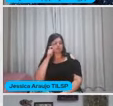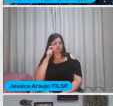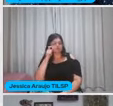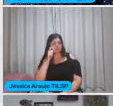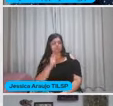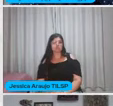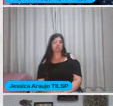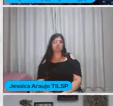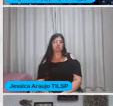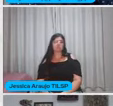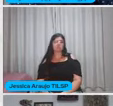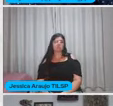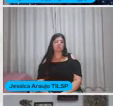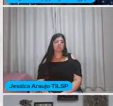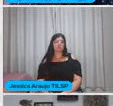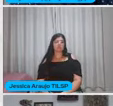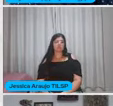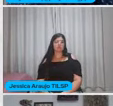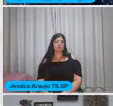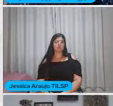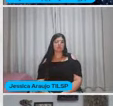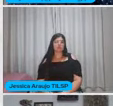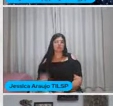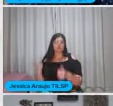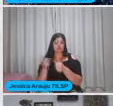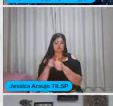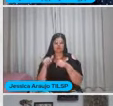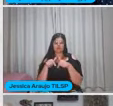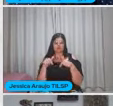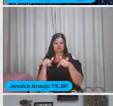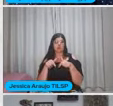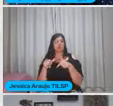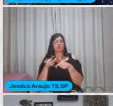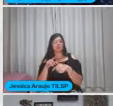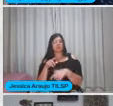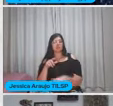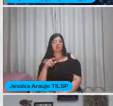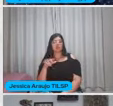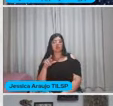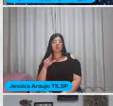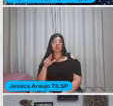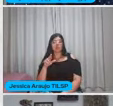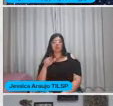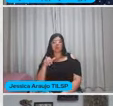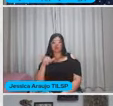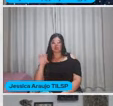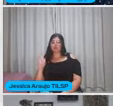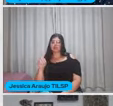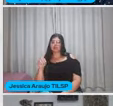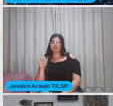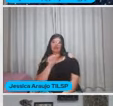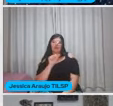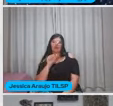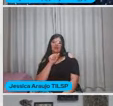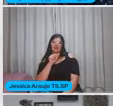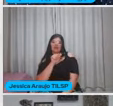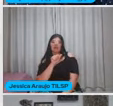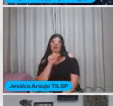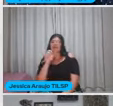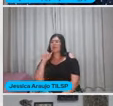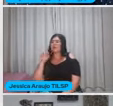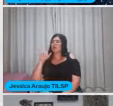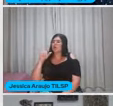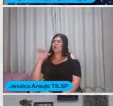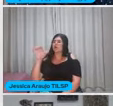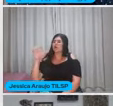Né? E aí, o primeiro trabalho Foi justamente com o Rio Carioca Aqui no Rio de Janeiro Então, gente Não adianta só eu